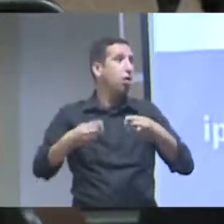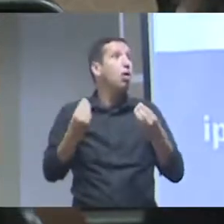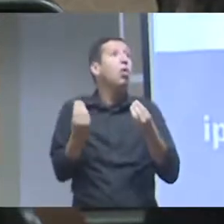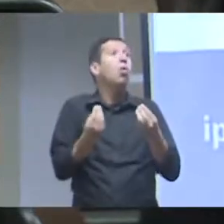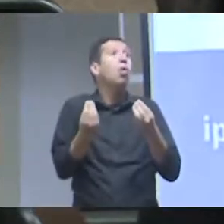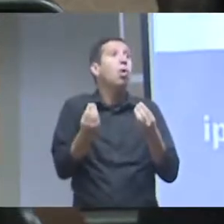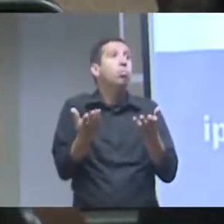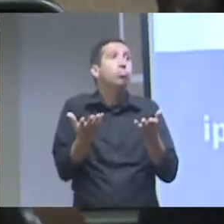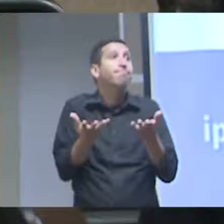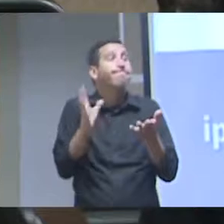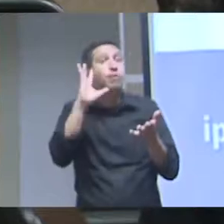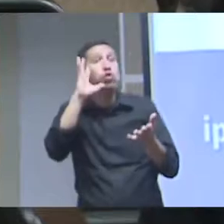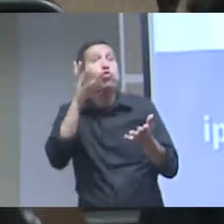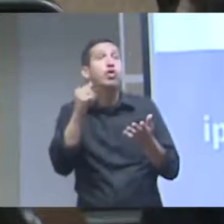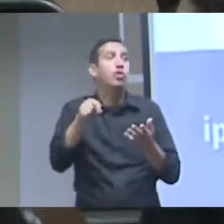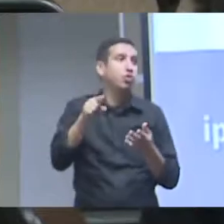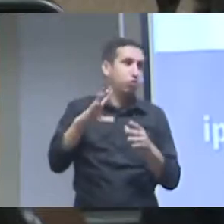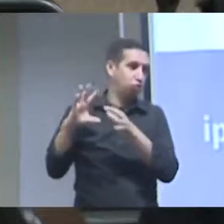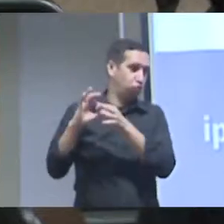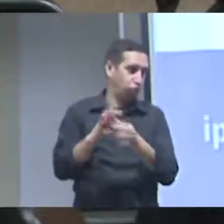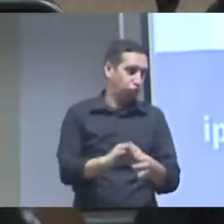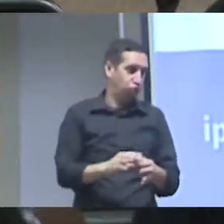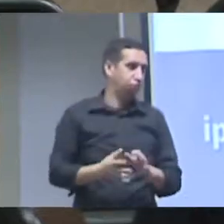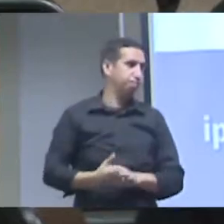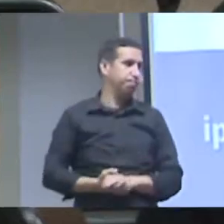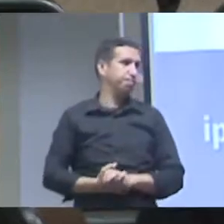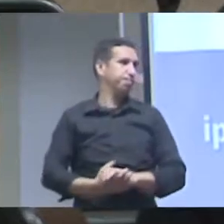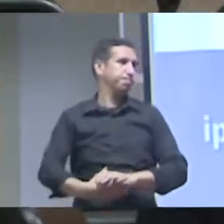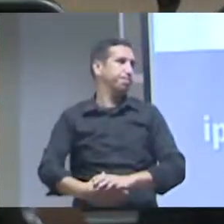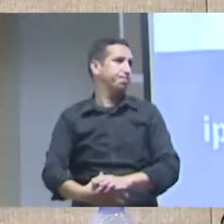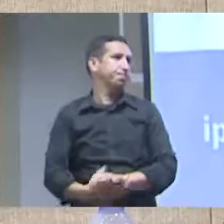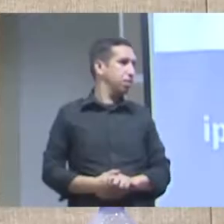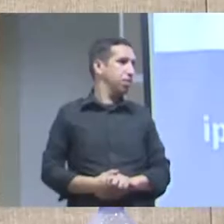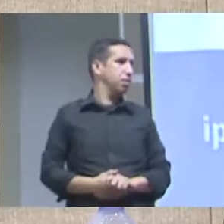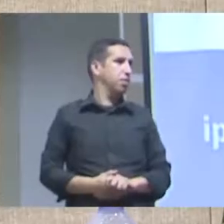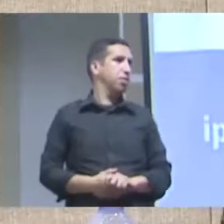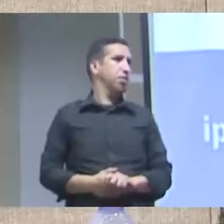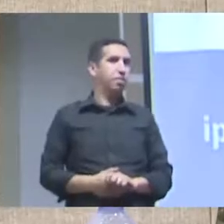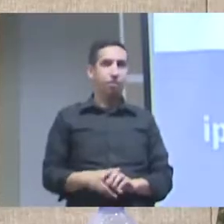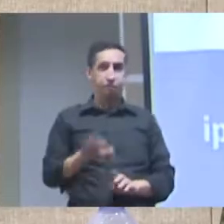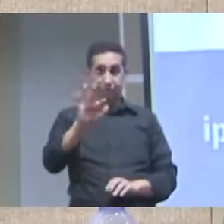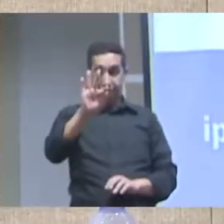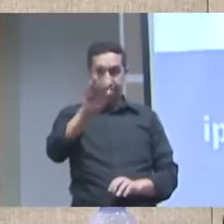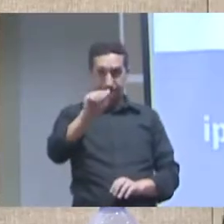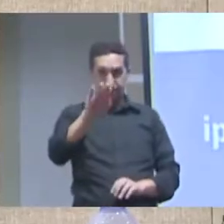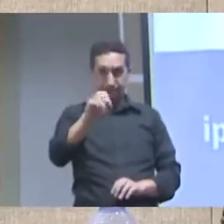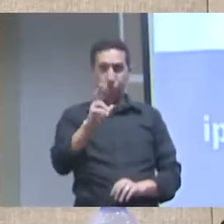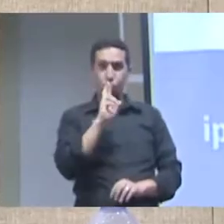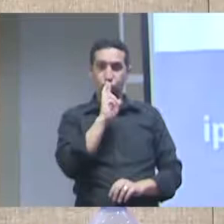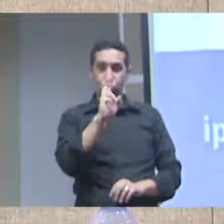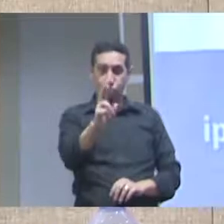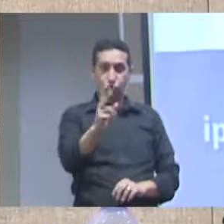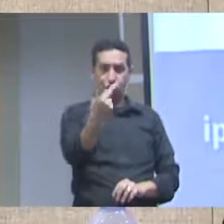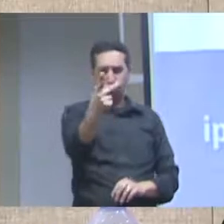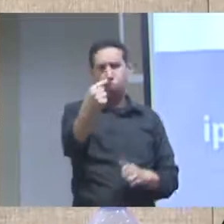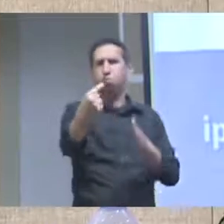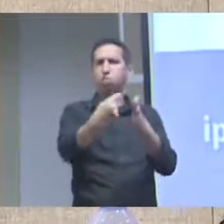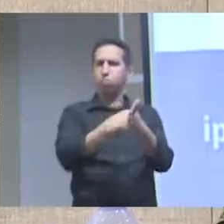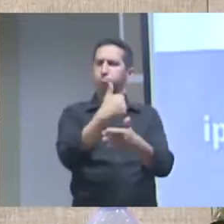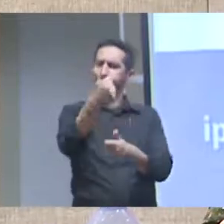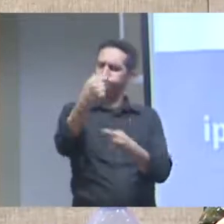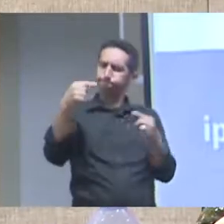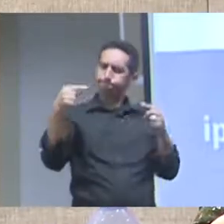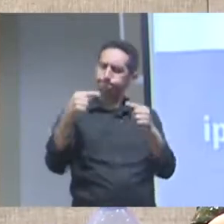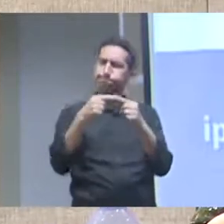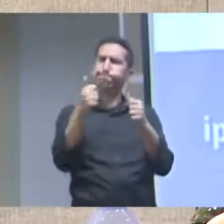a gente lida com isso nesse contexto que a gente está obrigada desculpa como é teu nome Fábio não acho que a sua